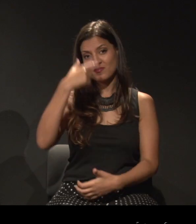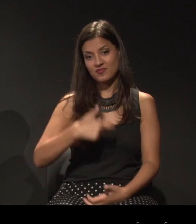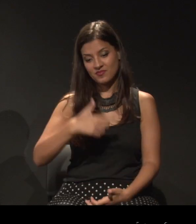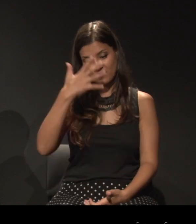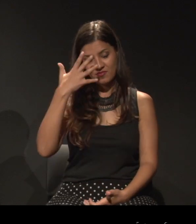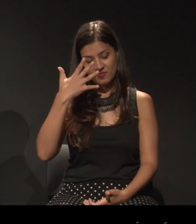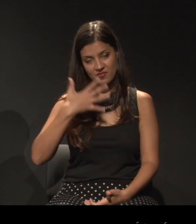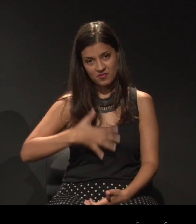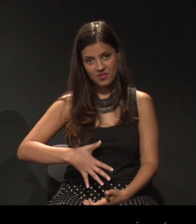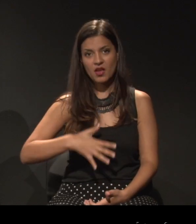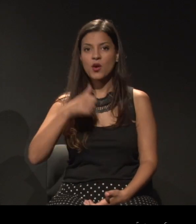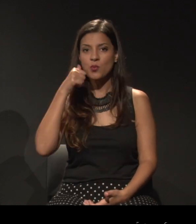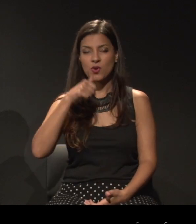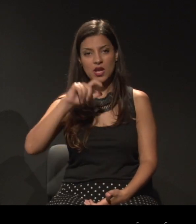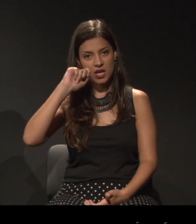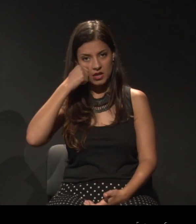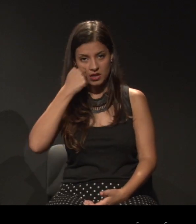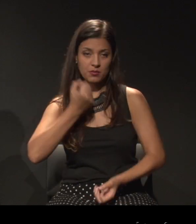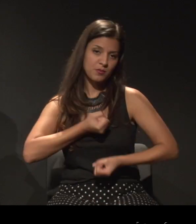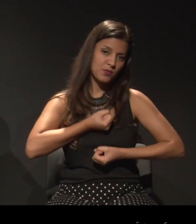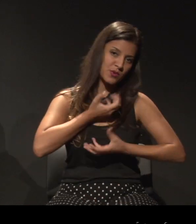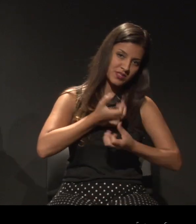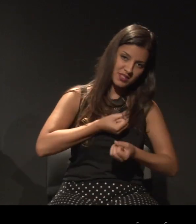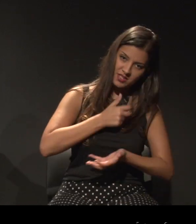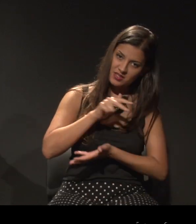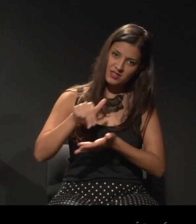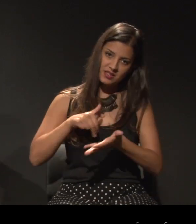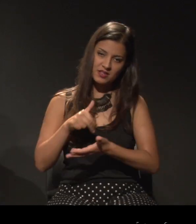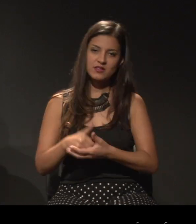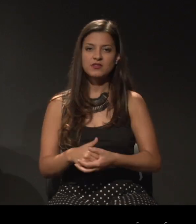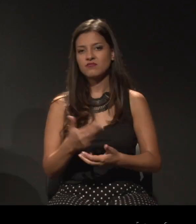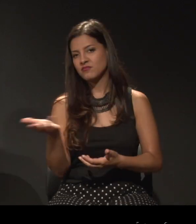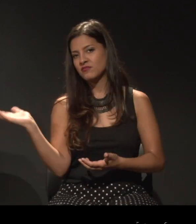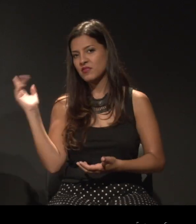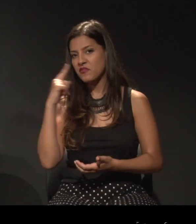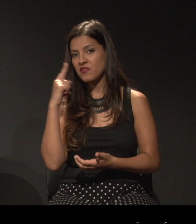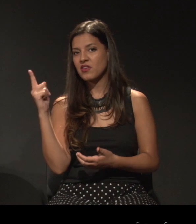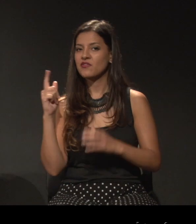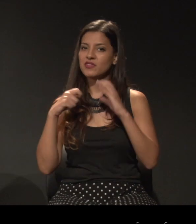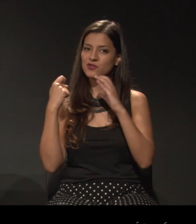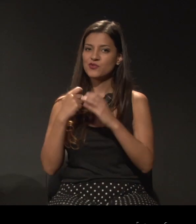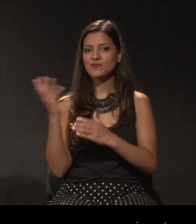fotografias e através da dança. Então, vou rodar aqui rapidinho o vídeo.